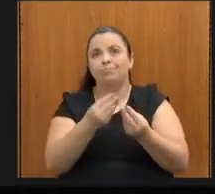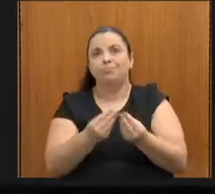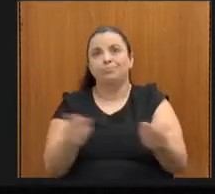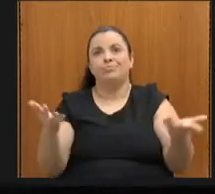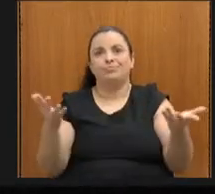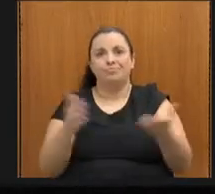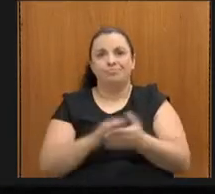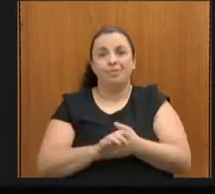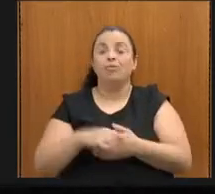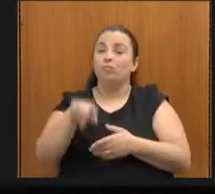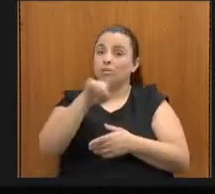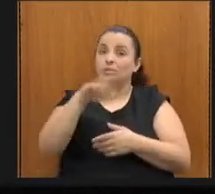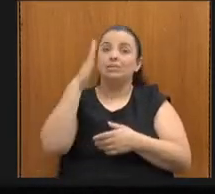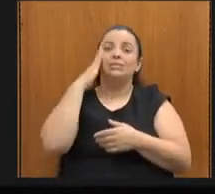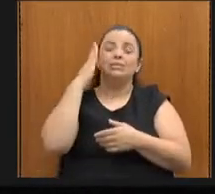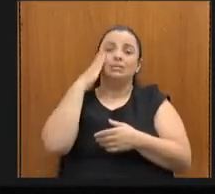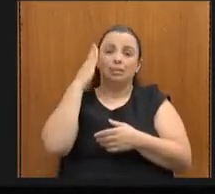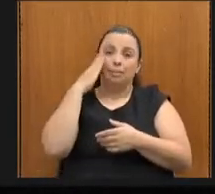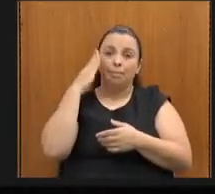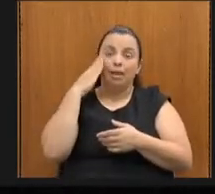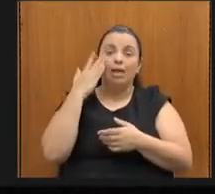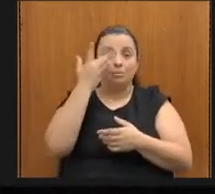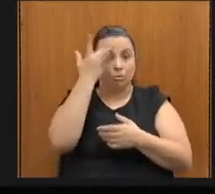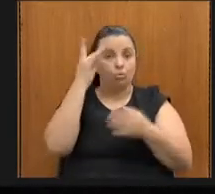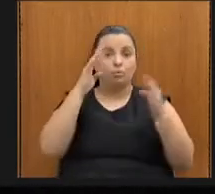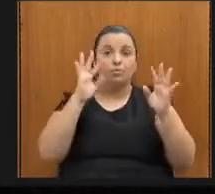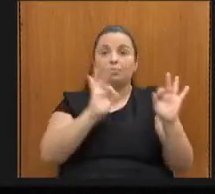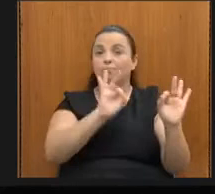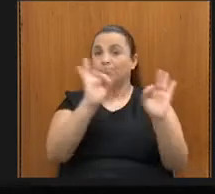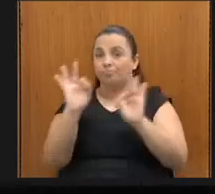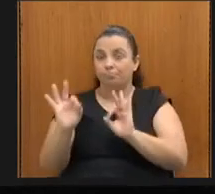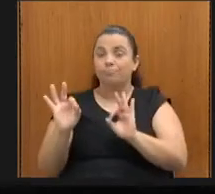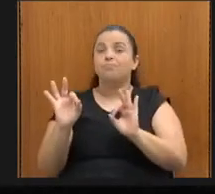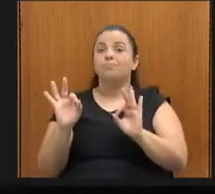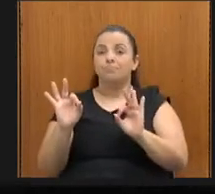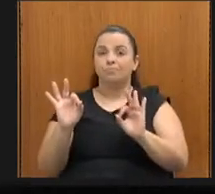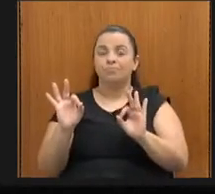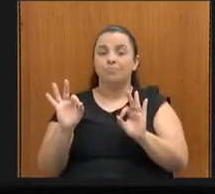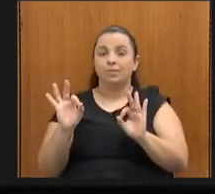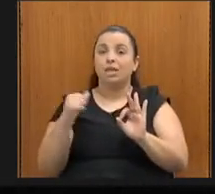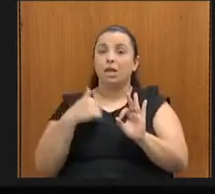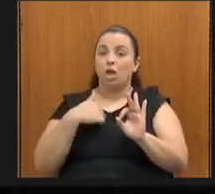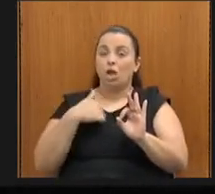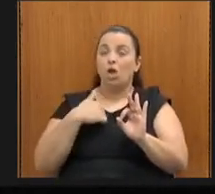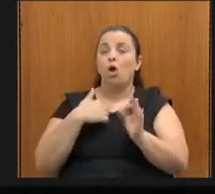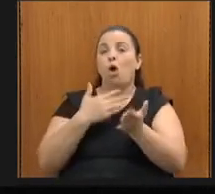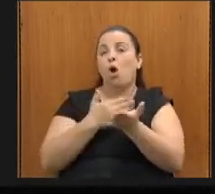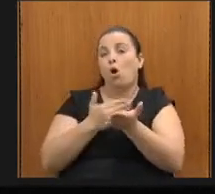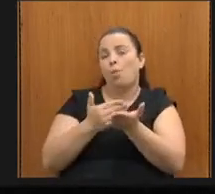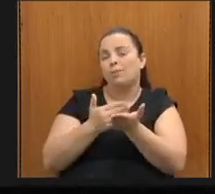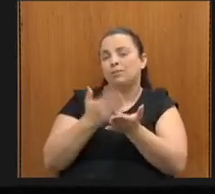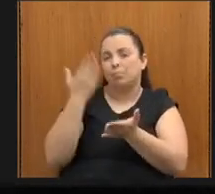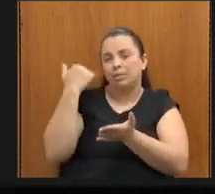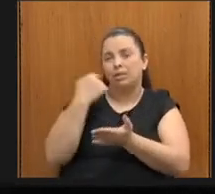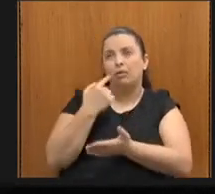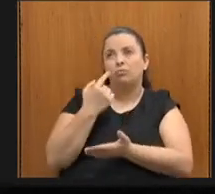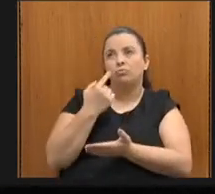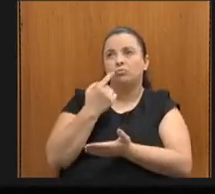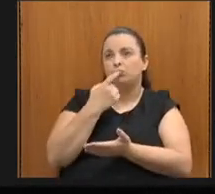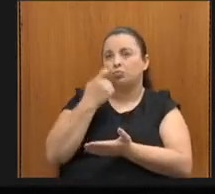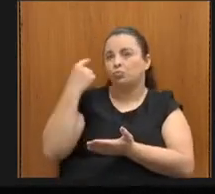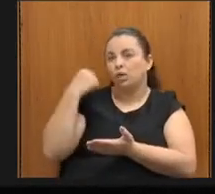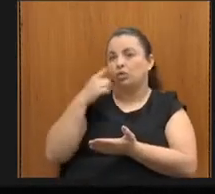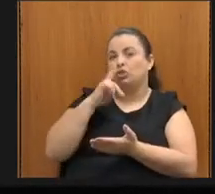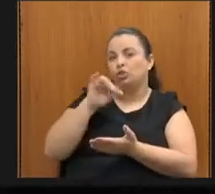ideia e para as pessoas que estão nos acompanhando, eu comecei no último dia 13, a